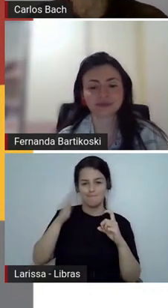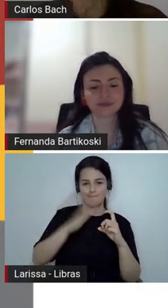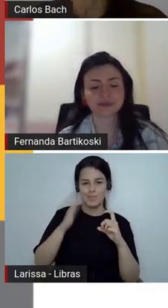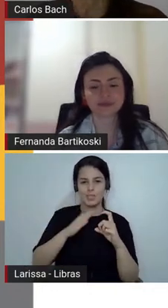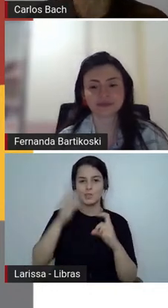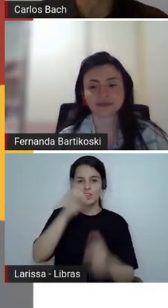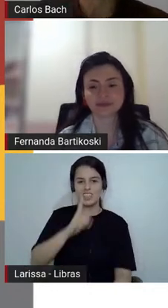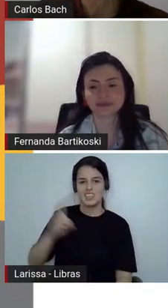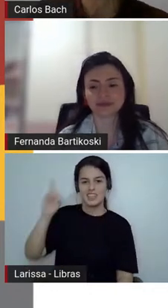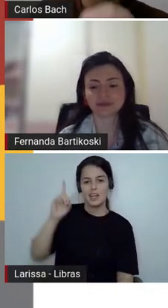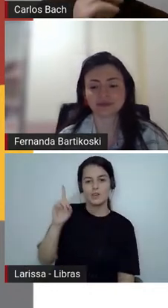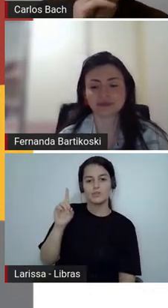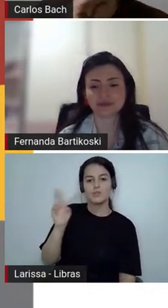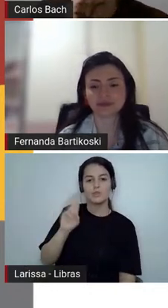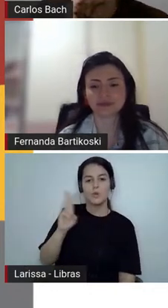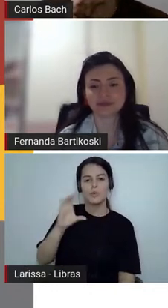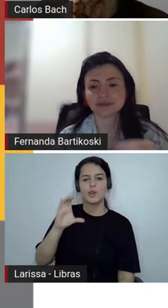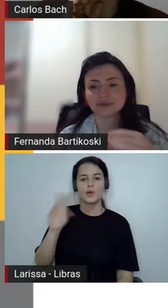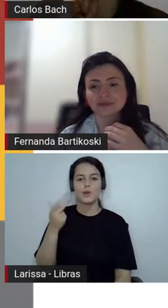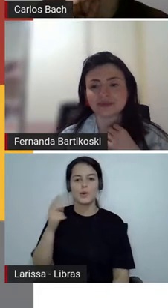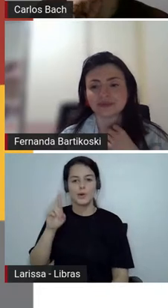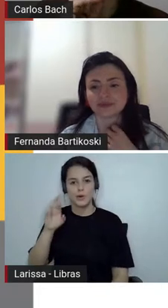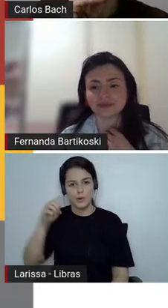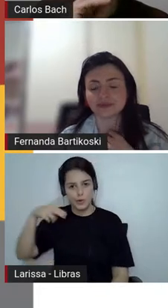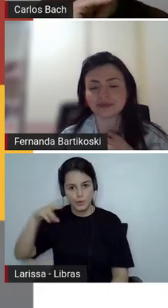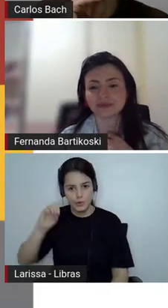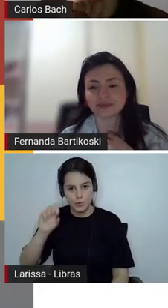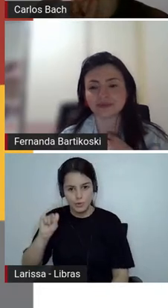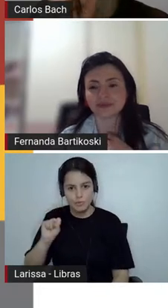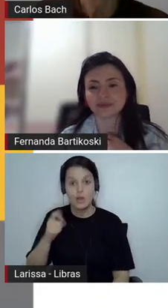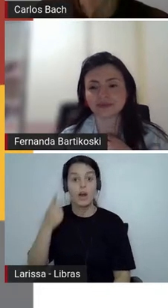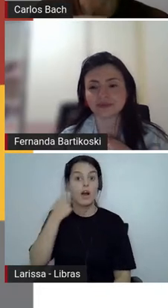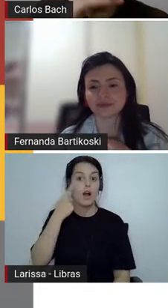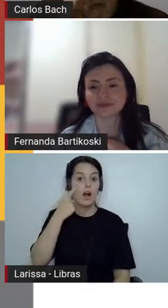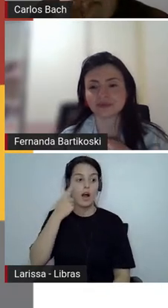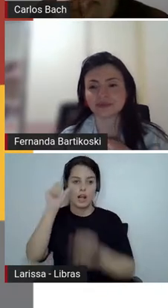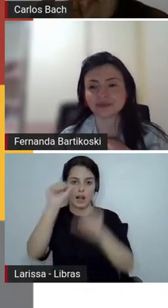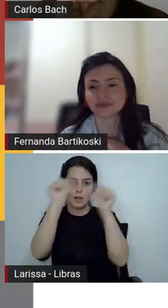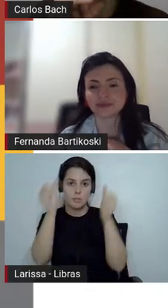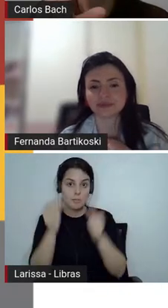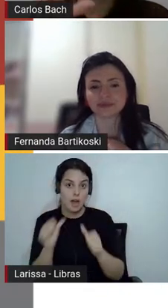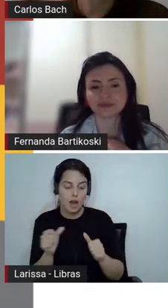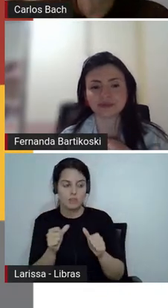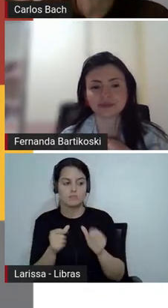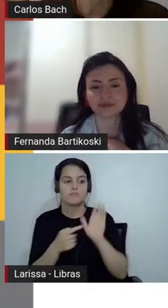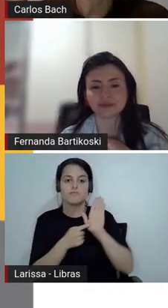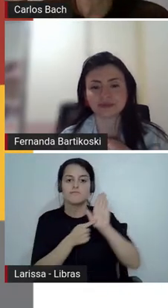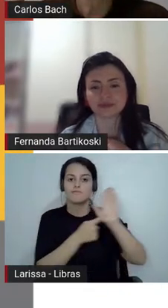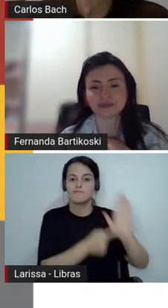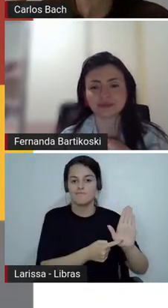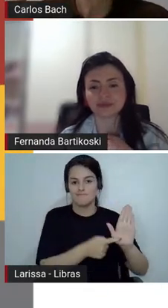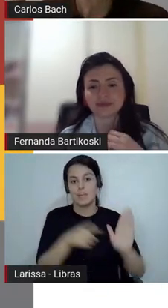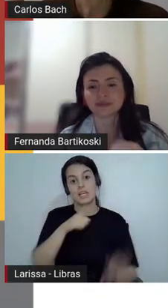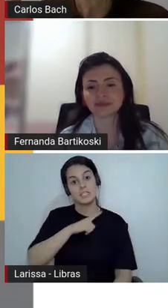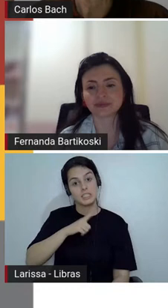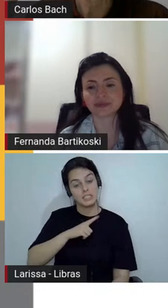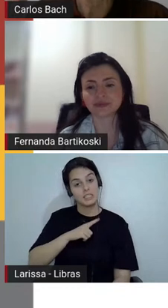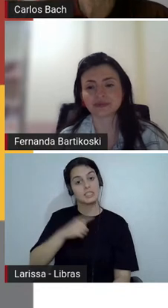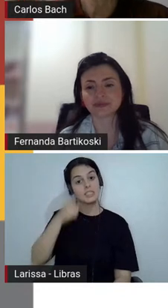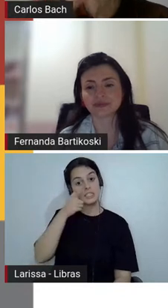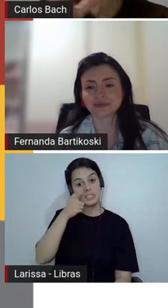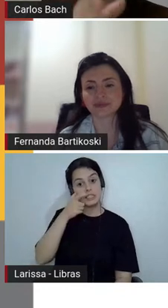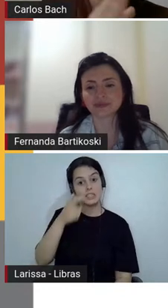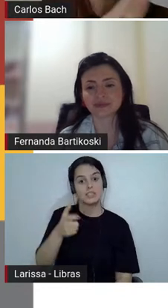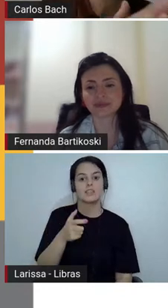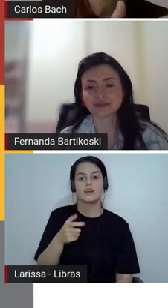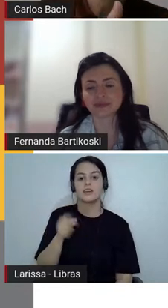mitologia grega aí a gente tem ali algumas imagens né acho uma bem interessante porque ele está sempre com o tempo né esse